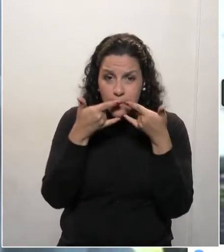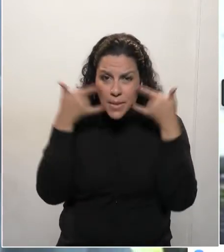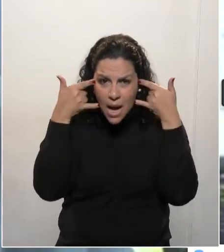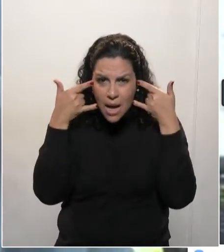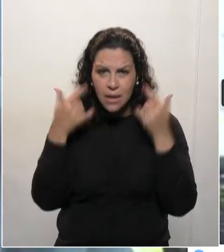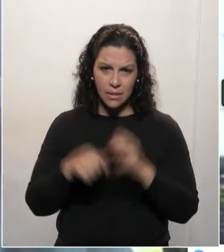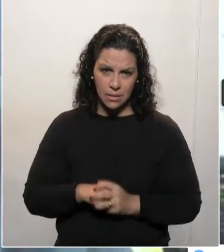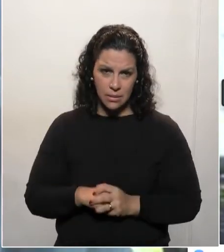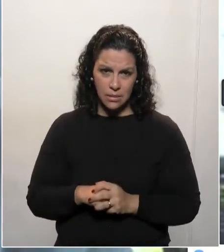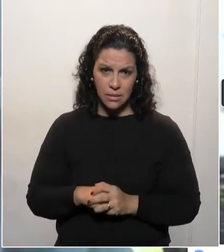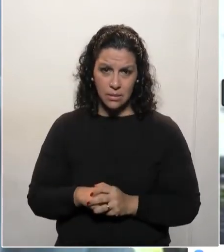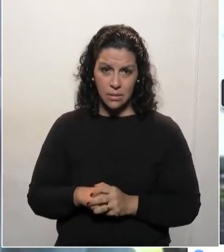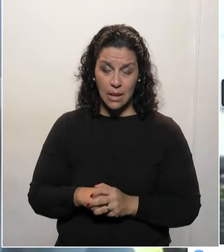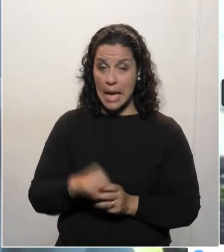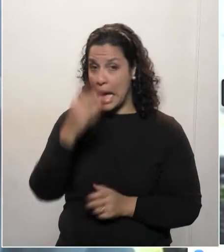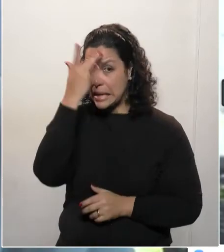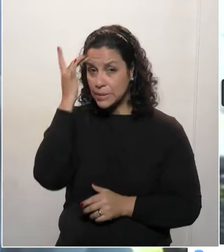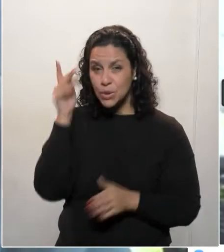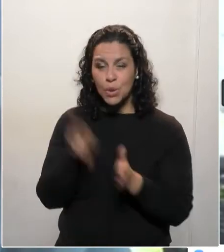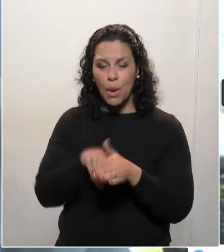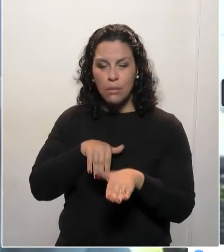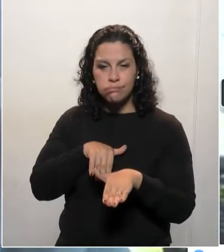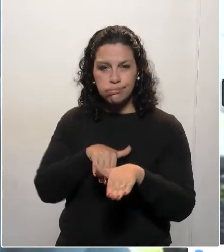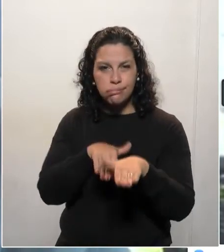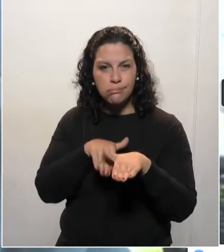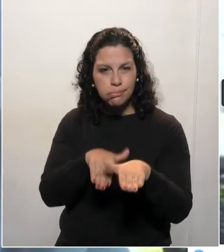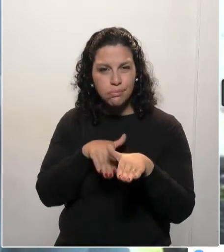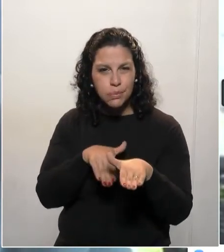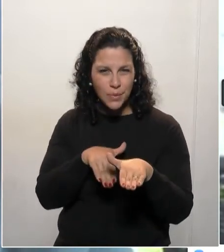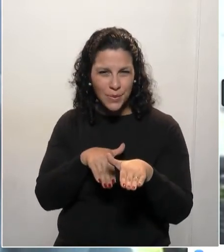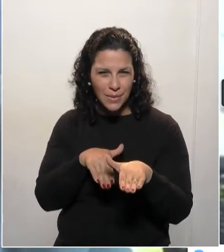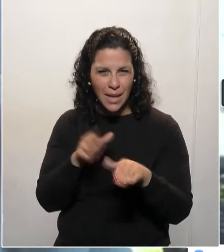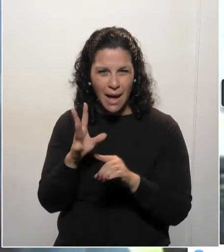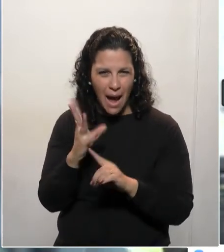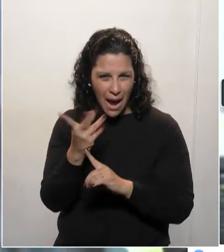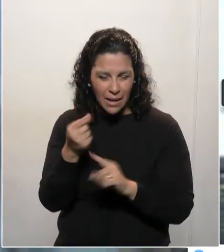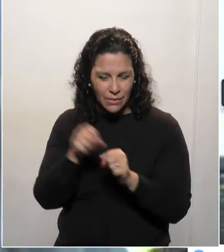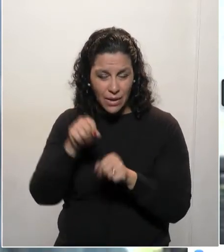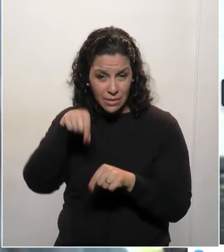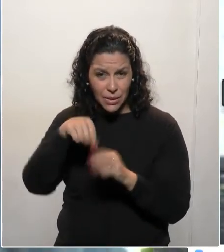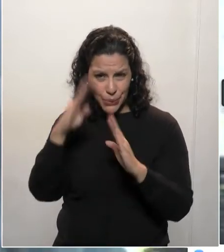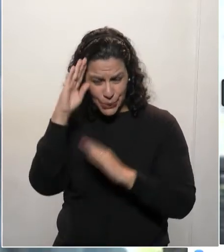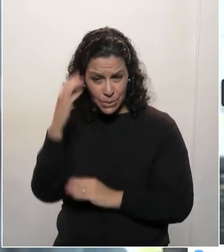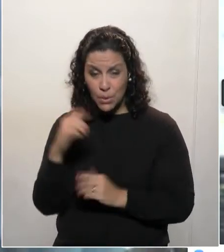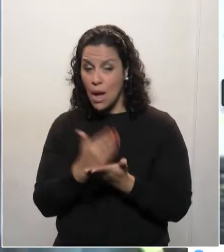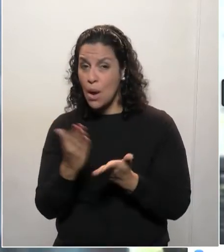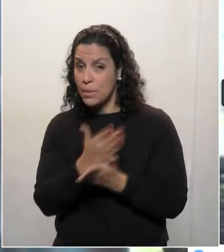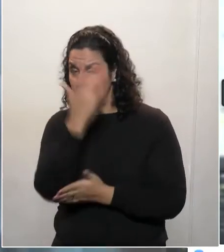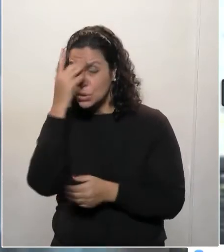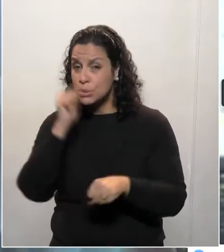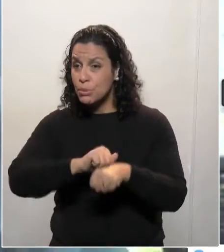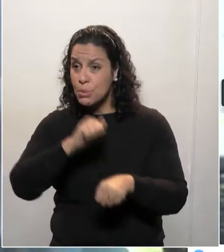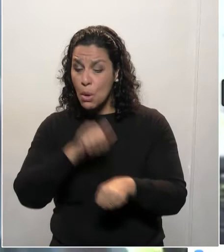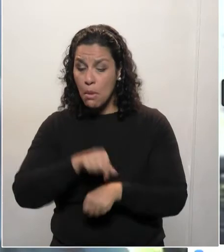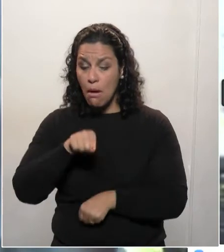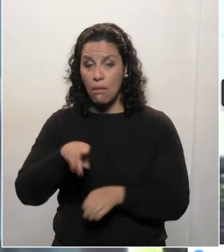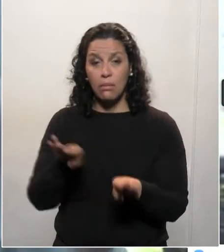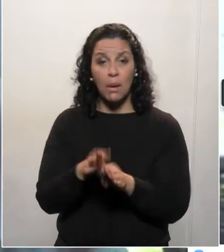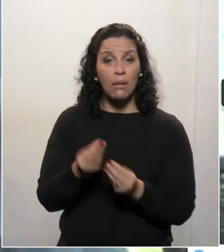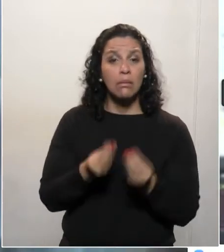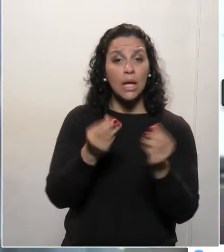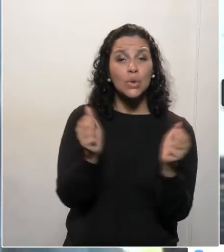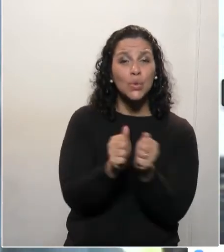confecção caseira, visto que são pessoas que têm dificuldade financeira, então que essas